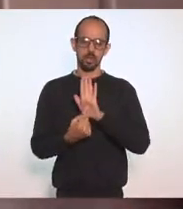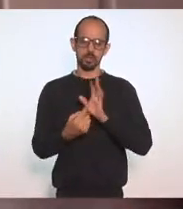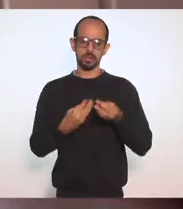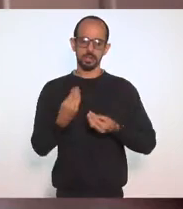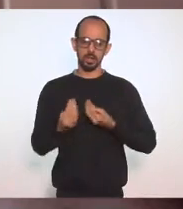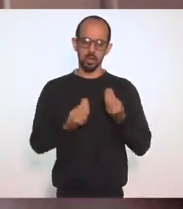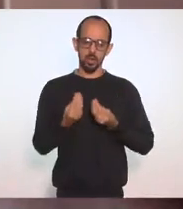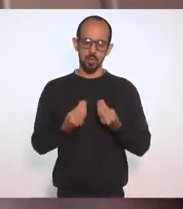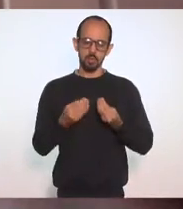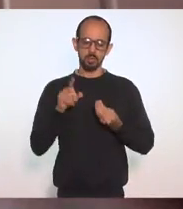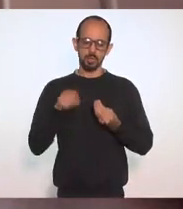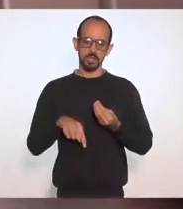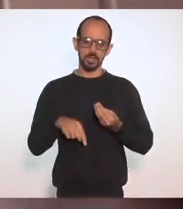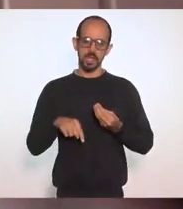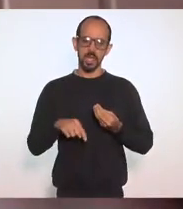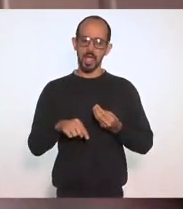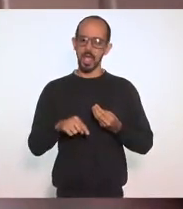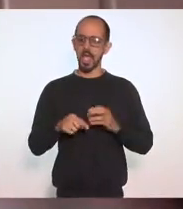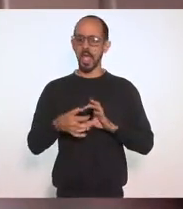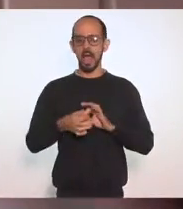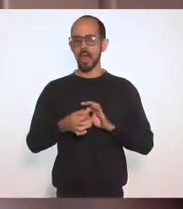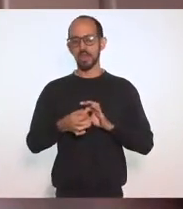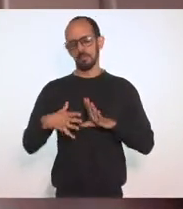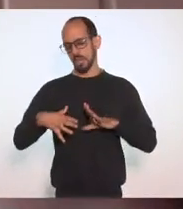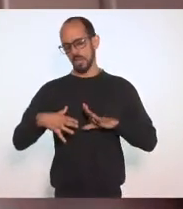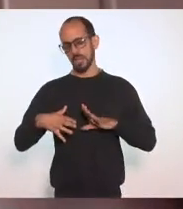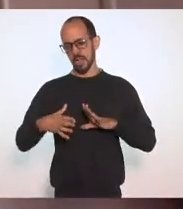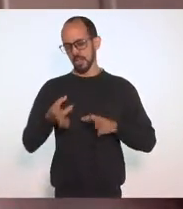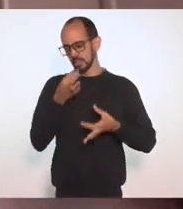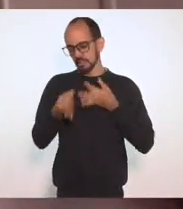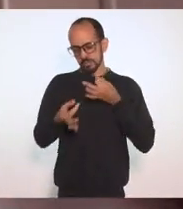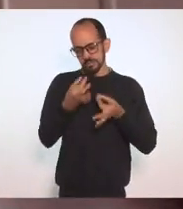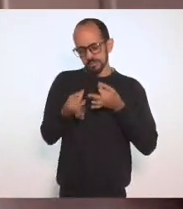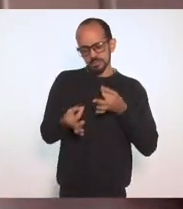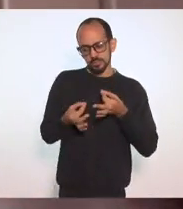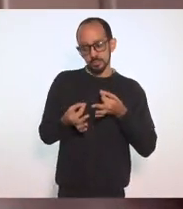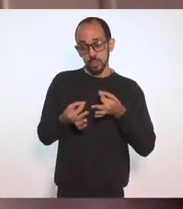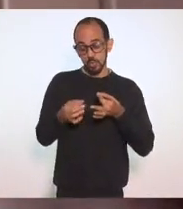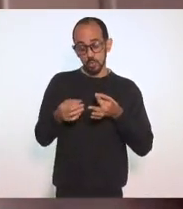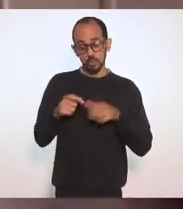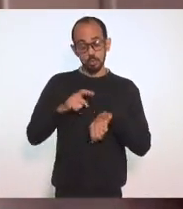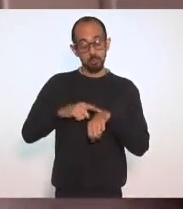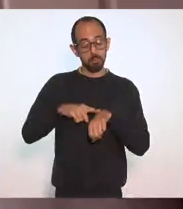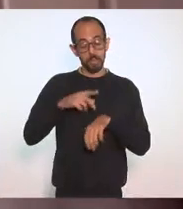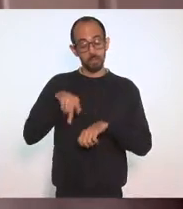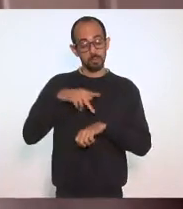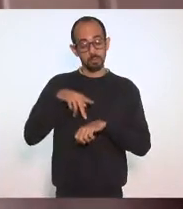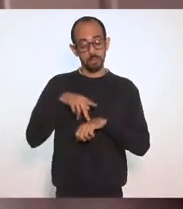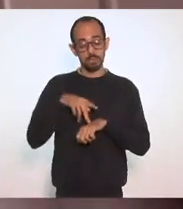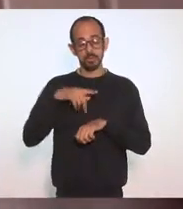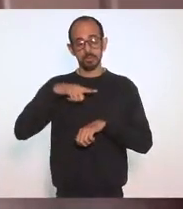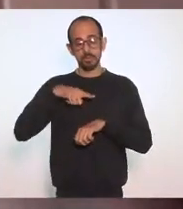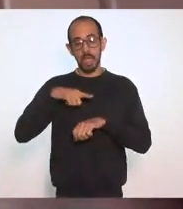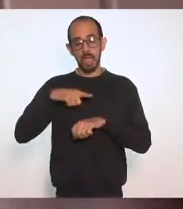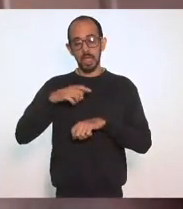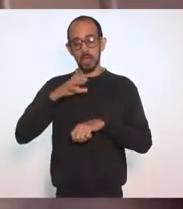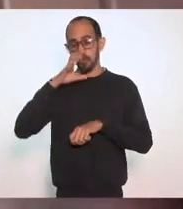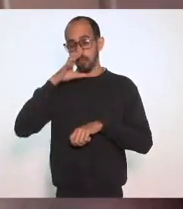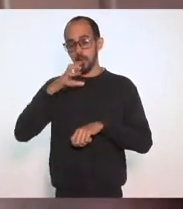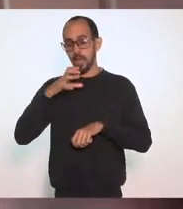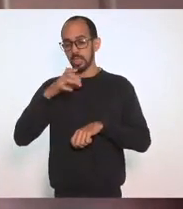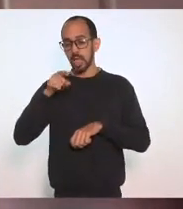democráticos Em um ambiente Em que o nosso país Vive um ataque sistemático À